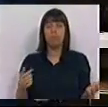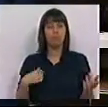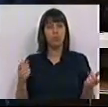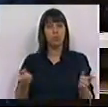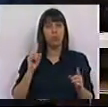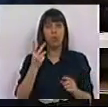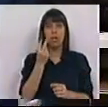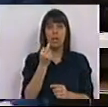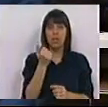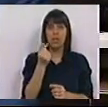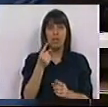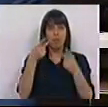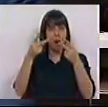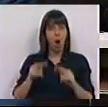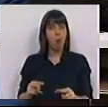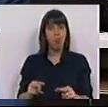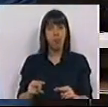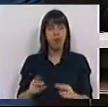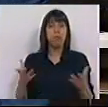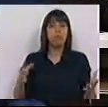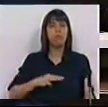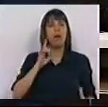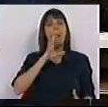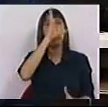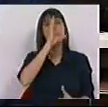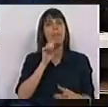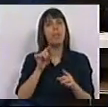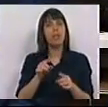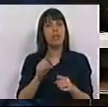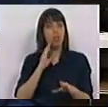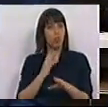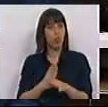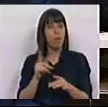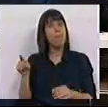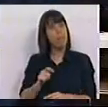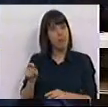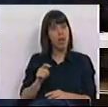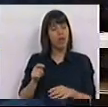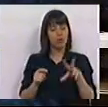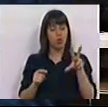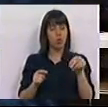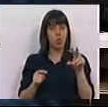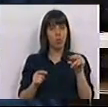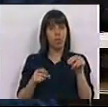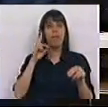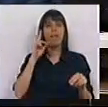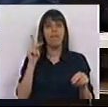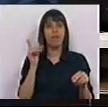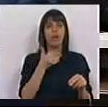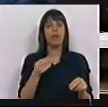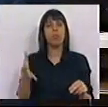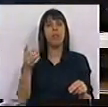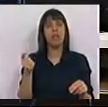passaremos dos 3,5 para baixo? Sra. Ministra, nos últimos meses, entre novembro e fevereiro de